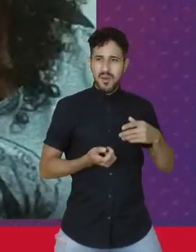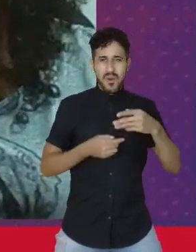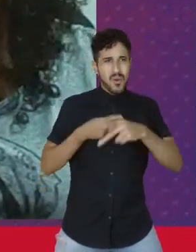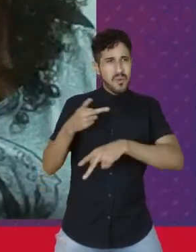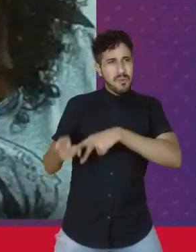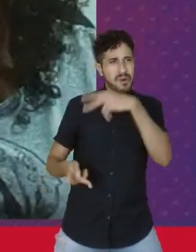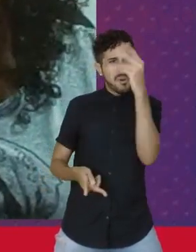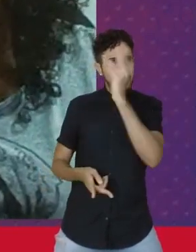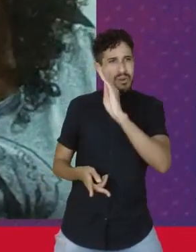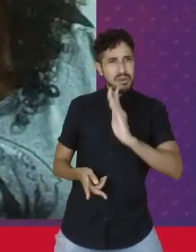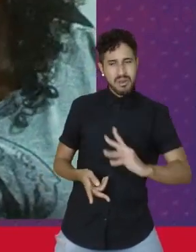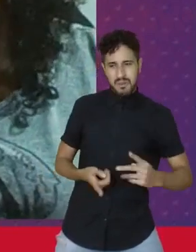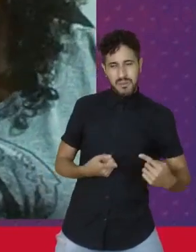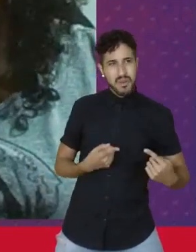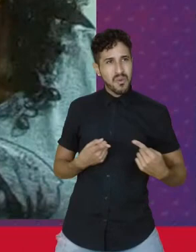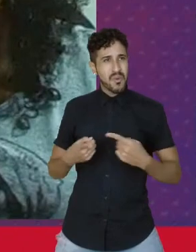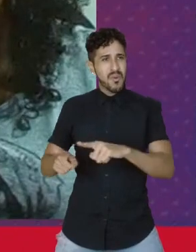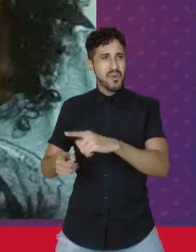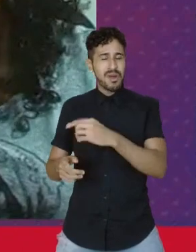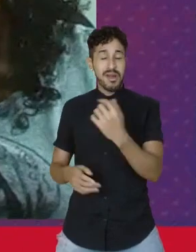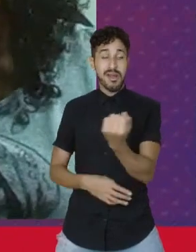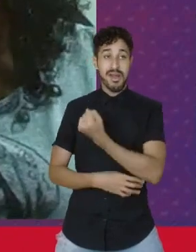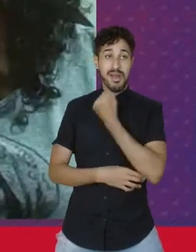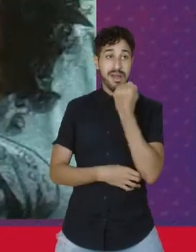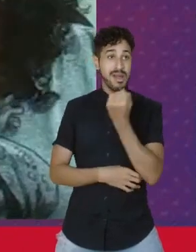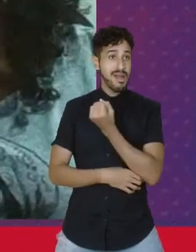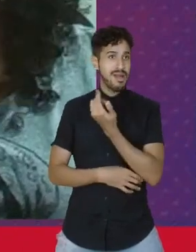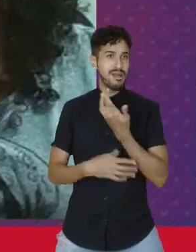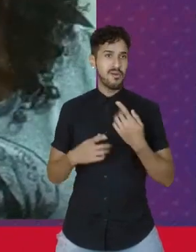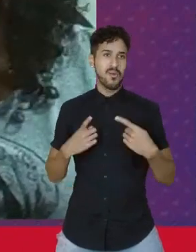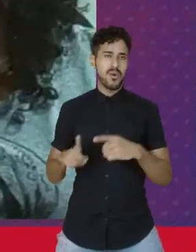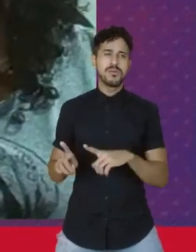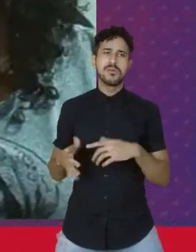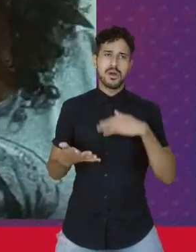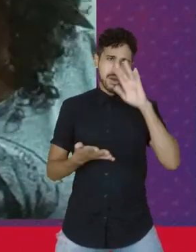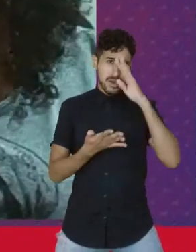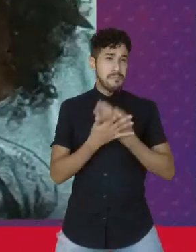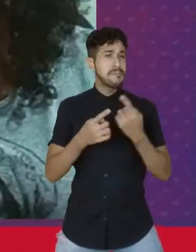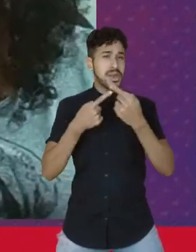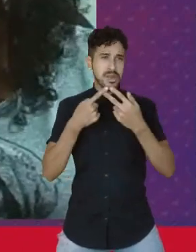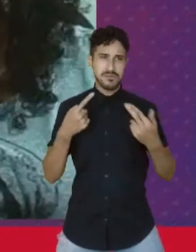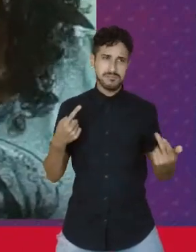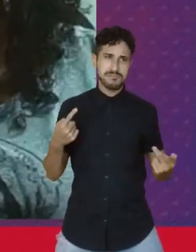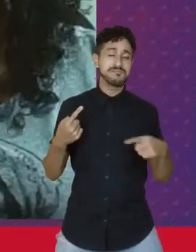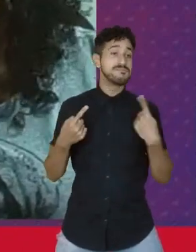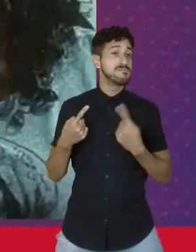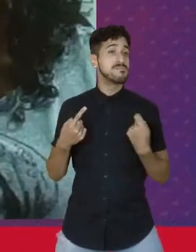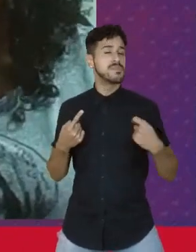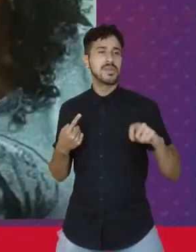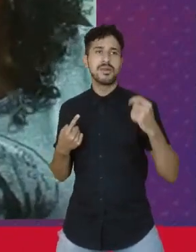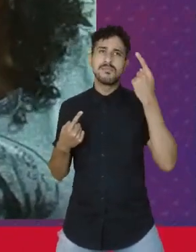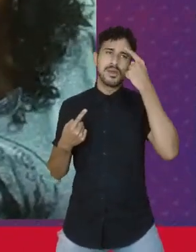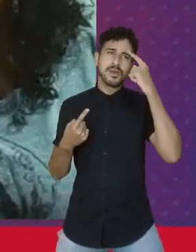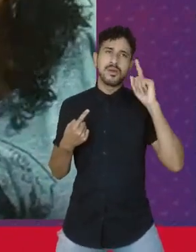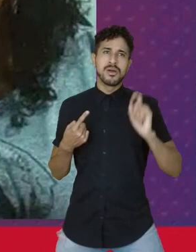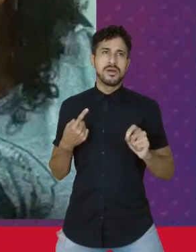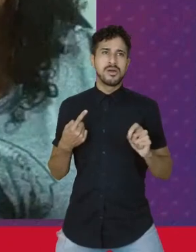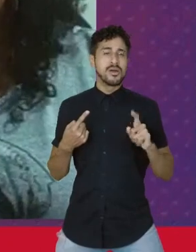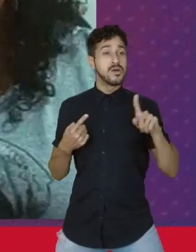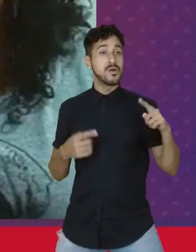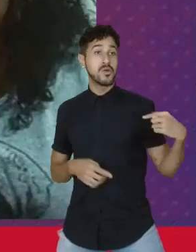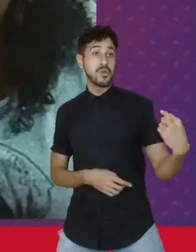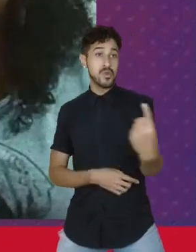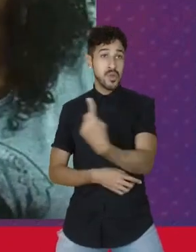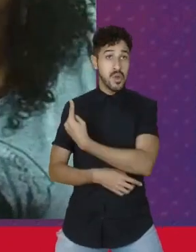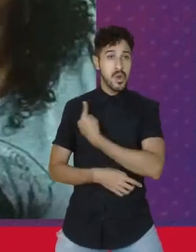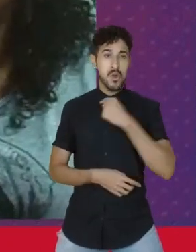brasileira essa catástrofe que está sendo feita. Então, eu acho que, em primeiro lugar, o a gente precisa pensar é, nós